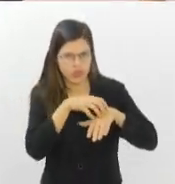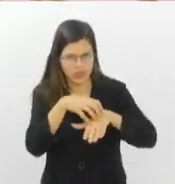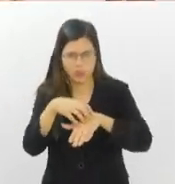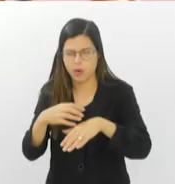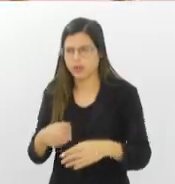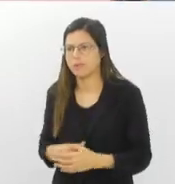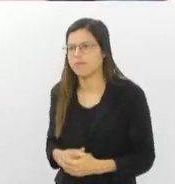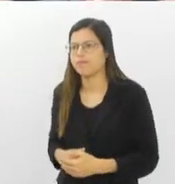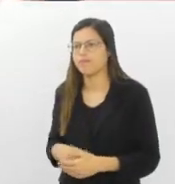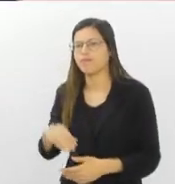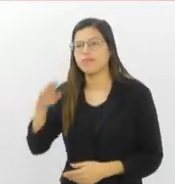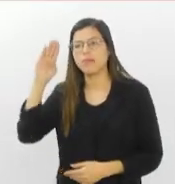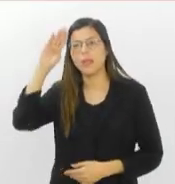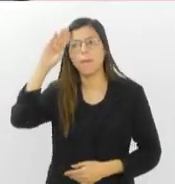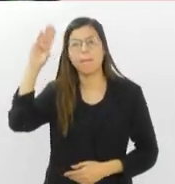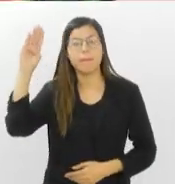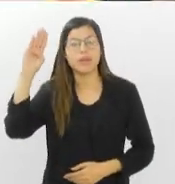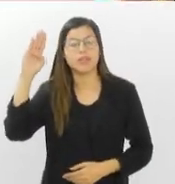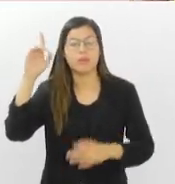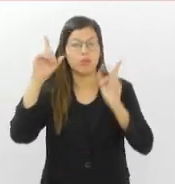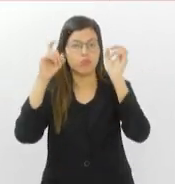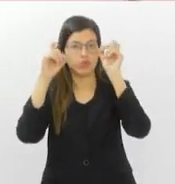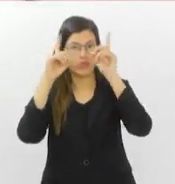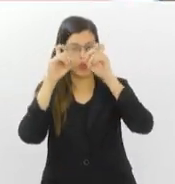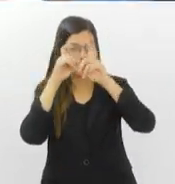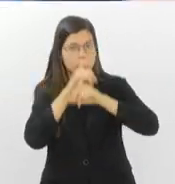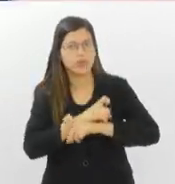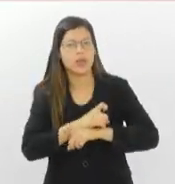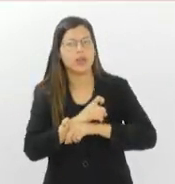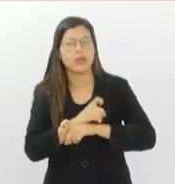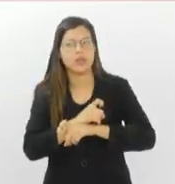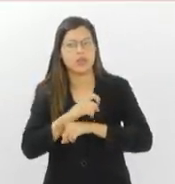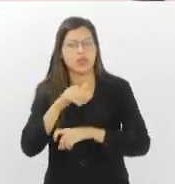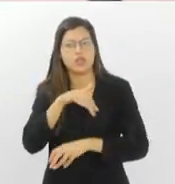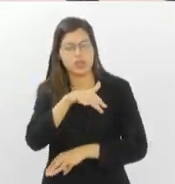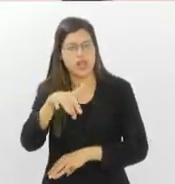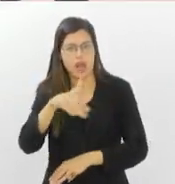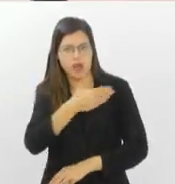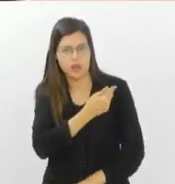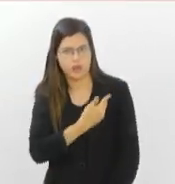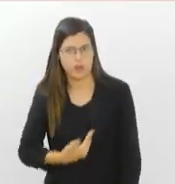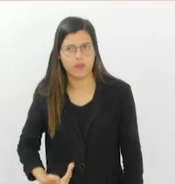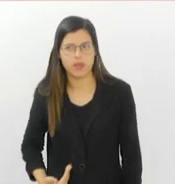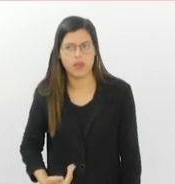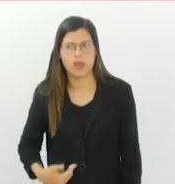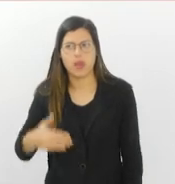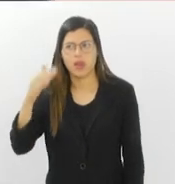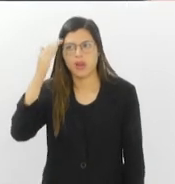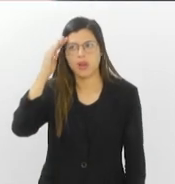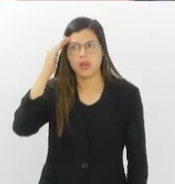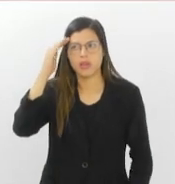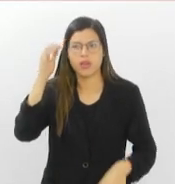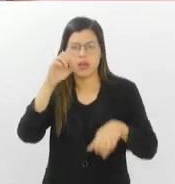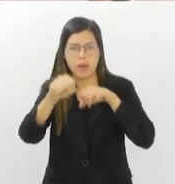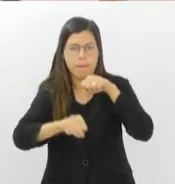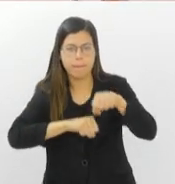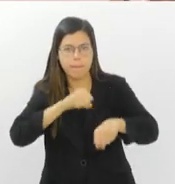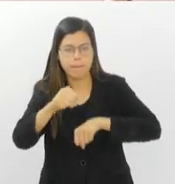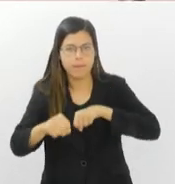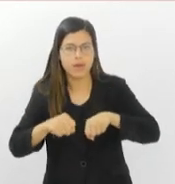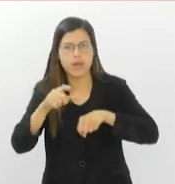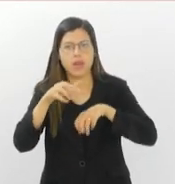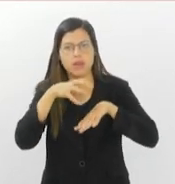dificuldade que passa por todas as esferas governamentais é entender a bicicleta como de fato um veículo de transporte.